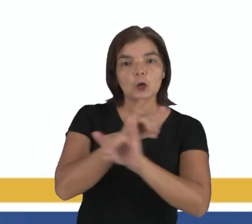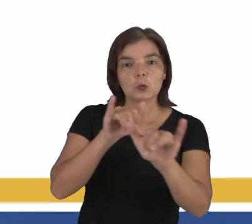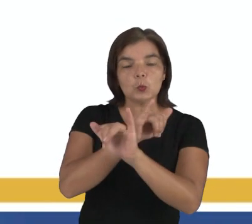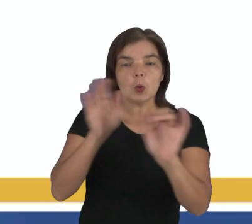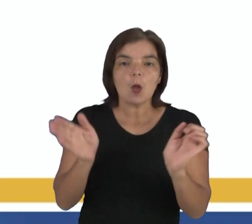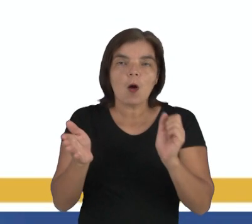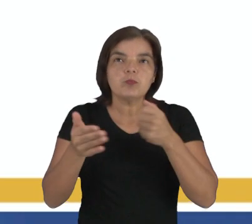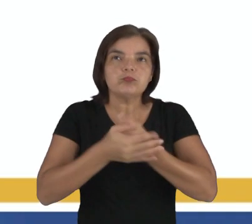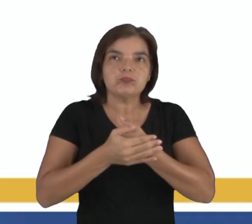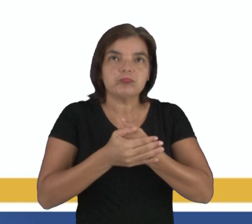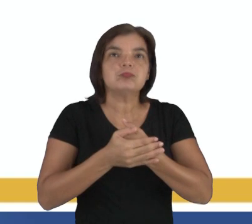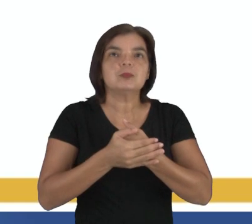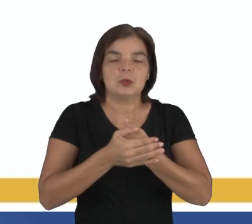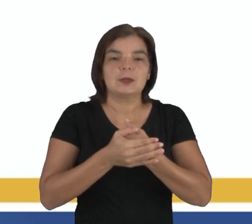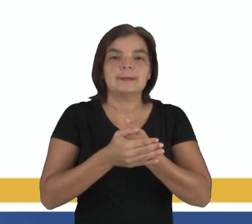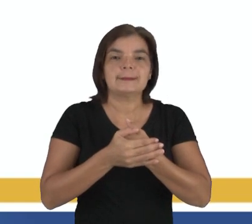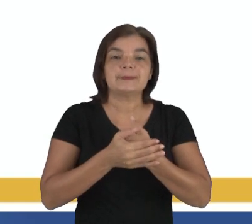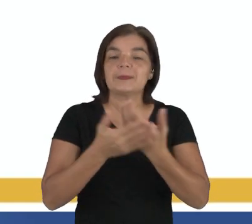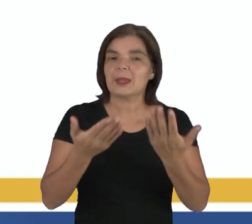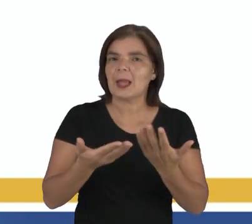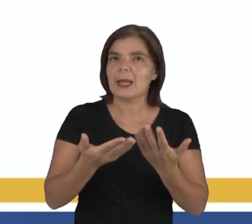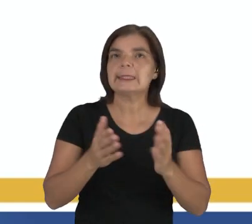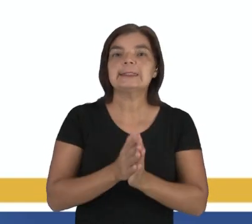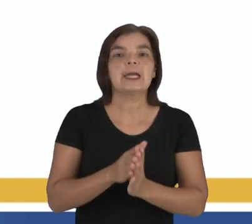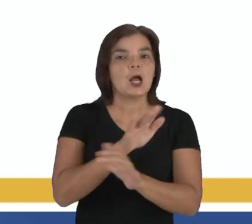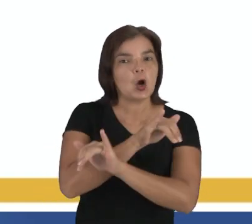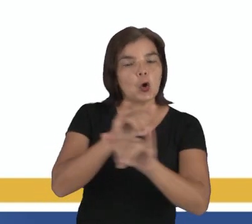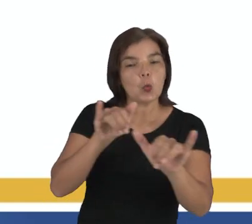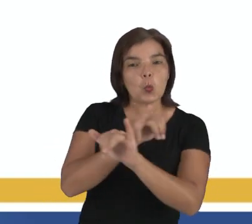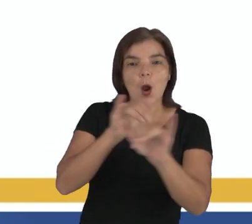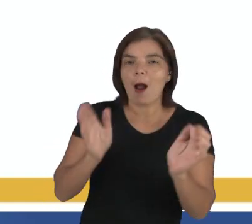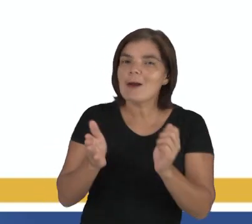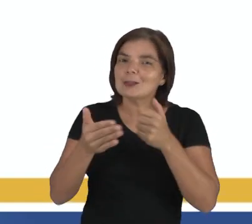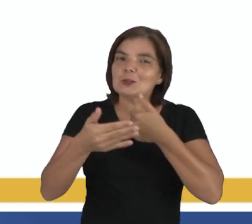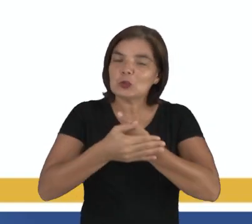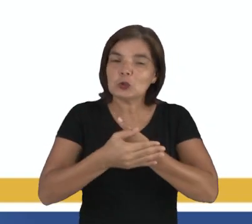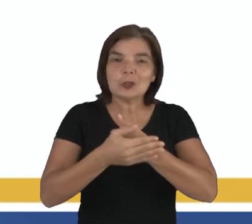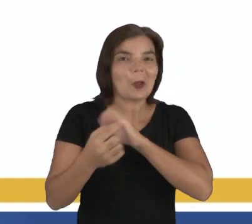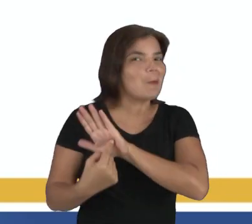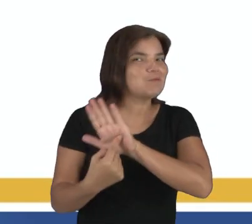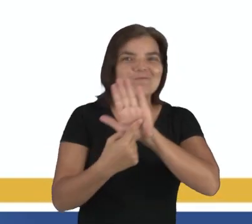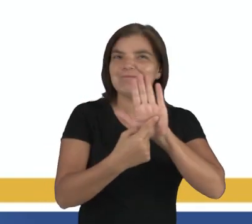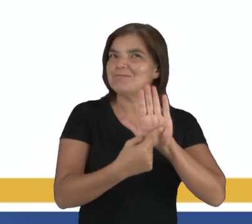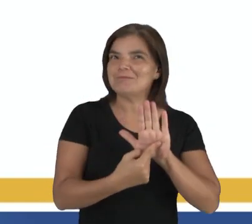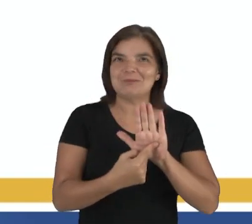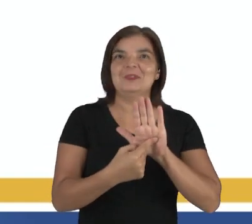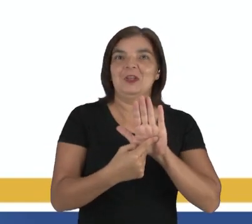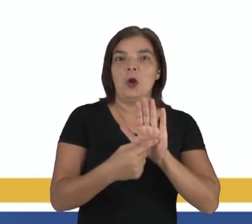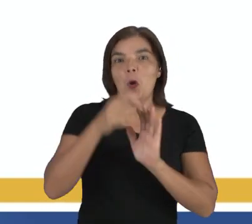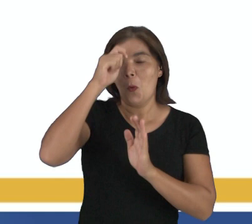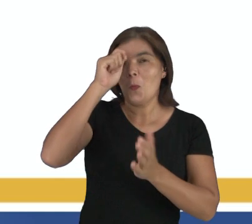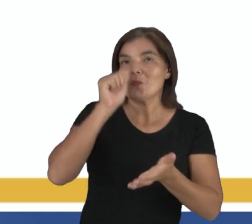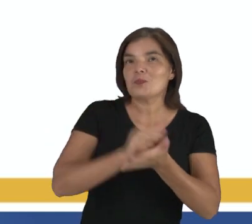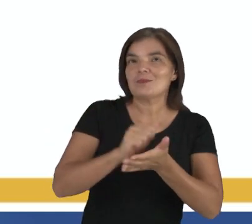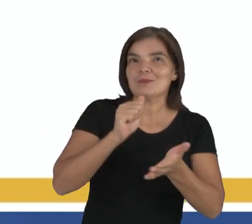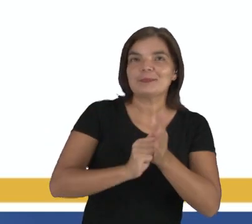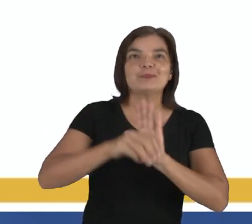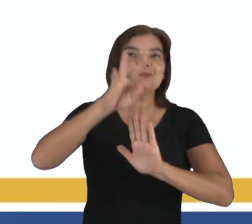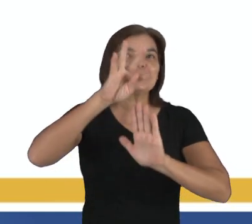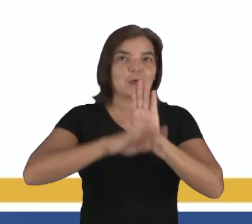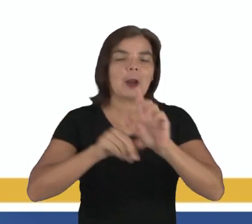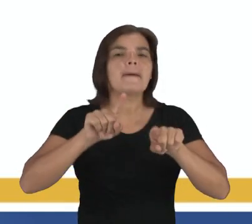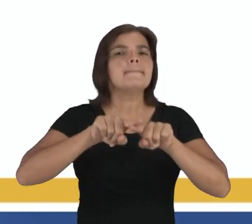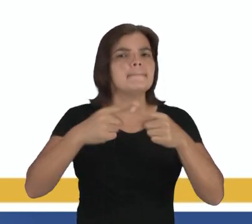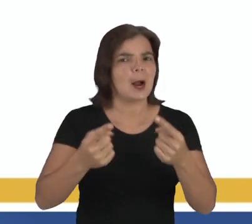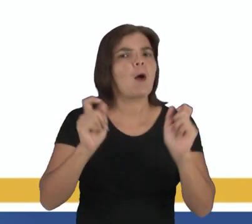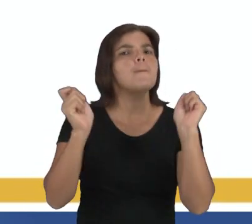Informações implícitas. As informações implícitas não são manifestadas pelo autor no texto.